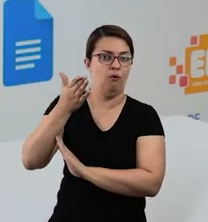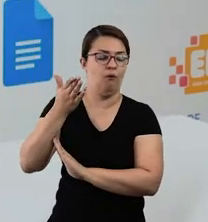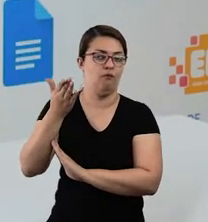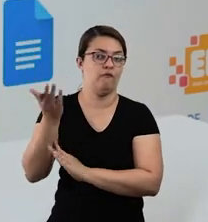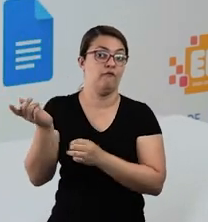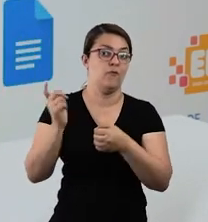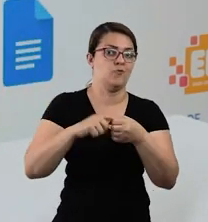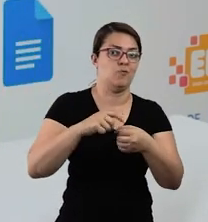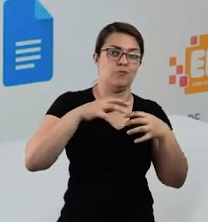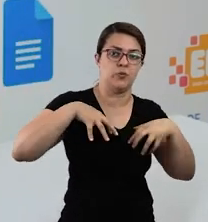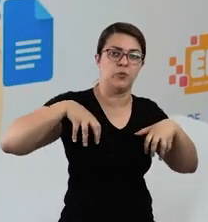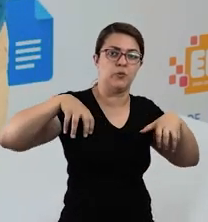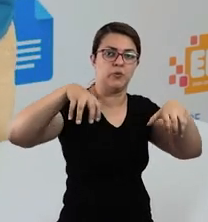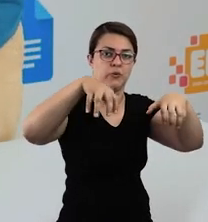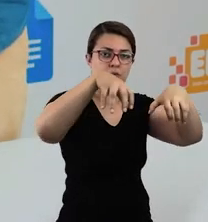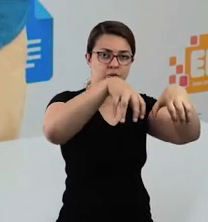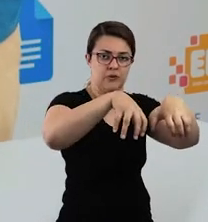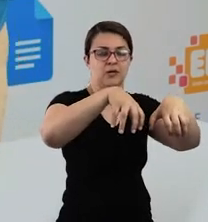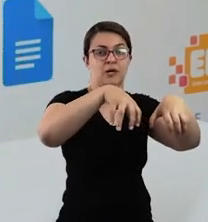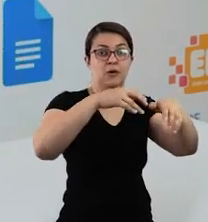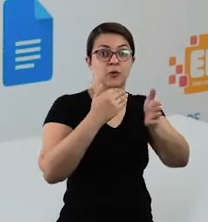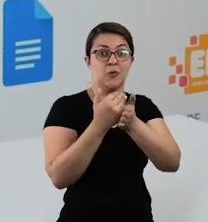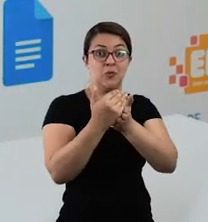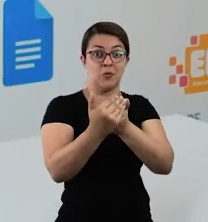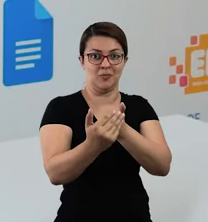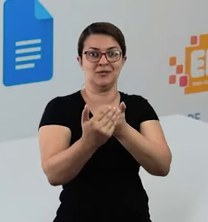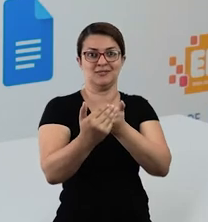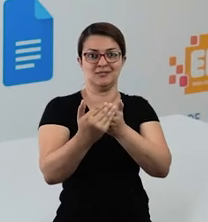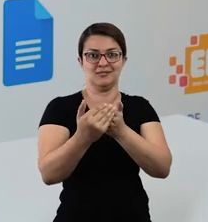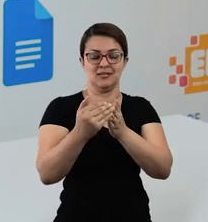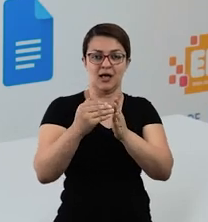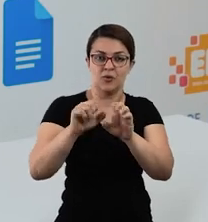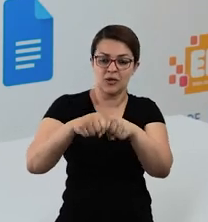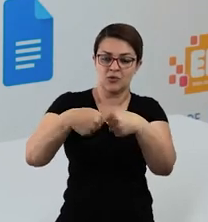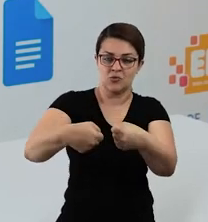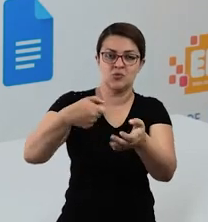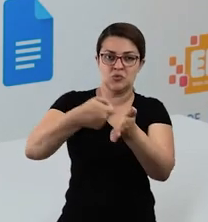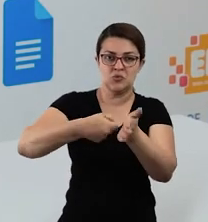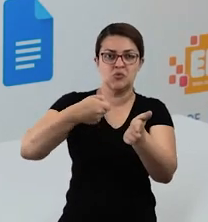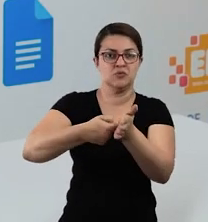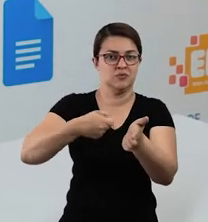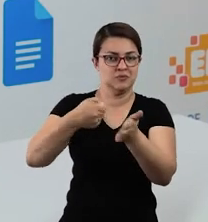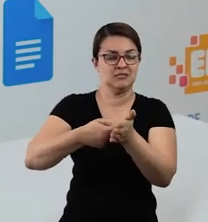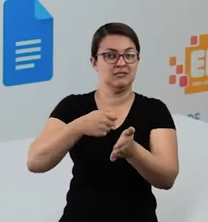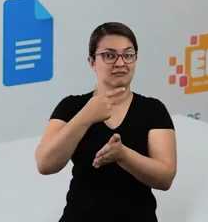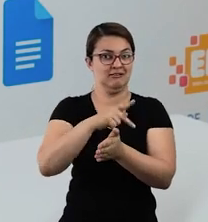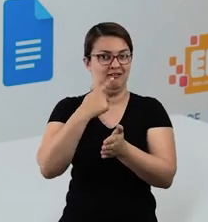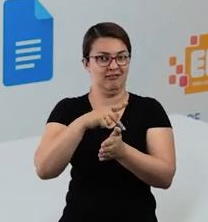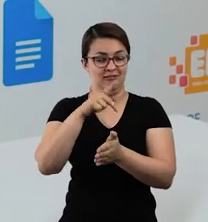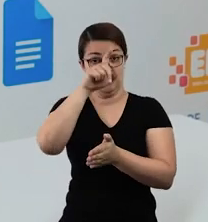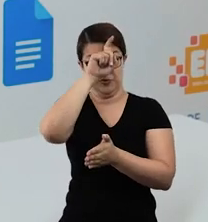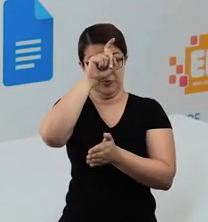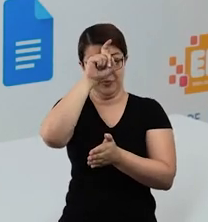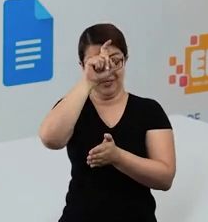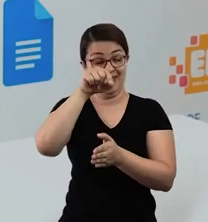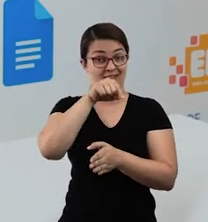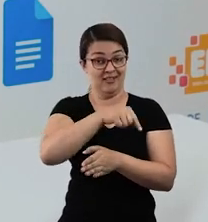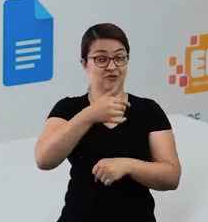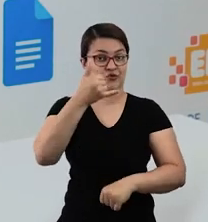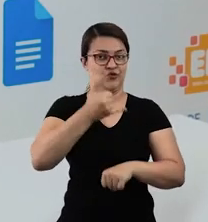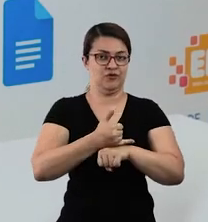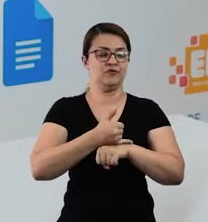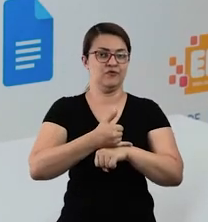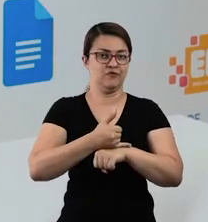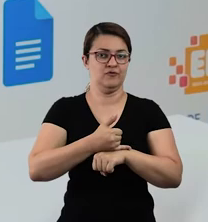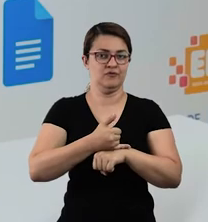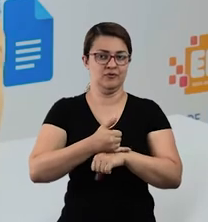quilombo de Palmares, tudo bem? E lá começa a saga de zumbi. Que é o quê? Ele se torna o líder do povoado,